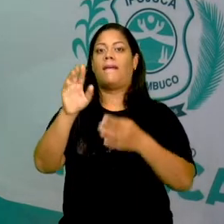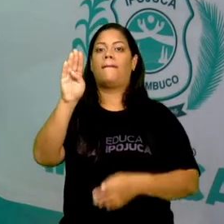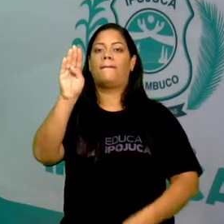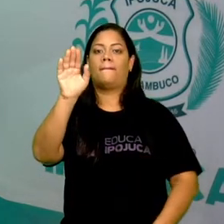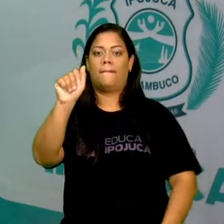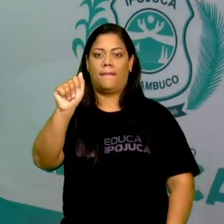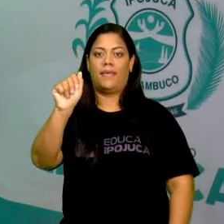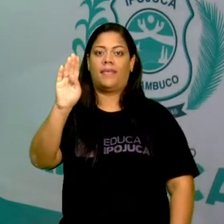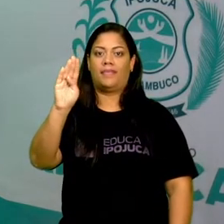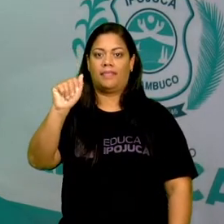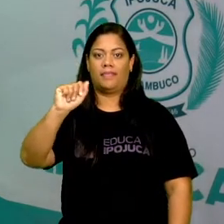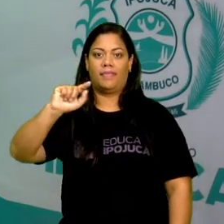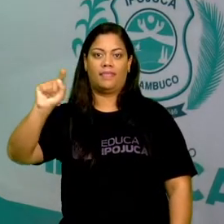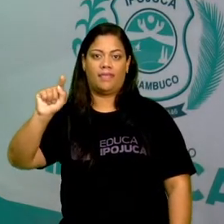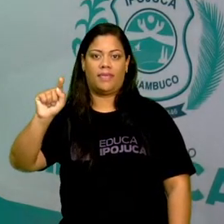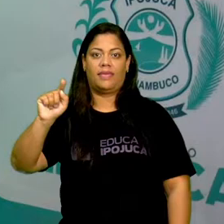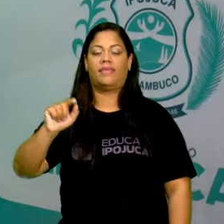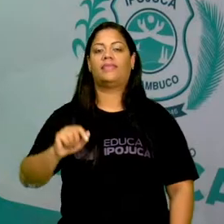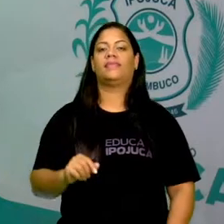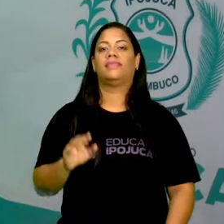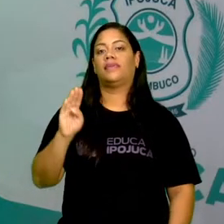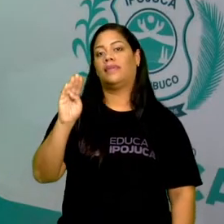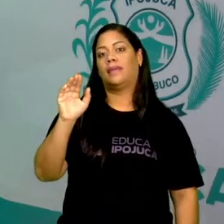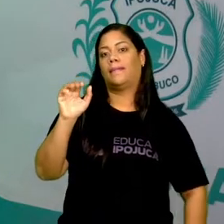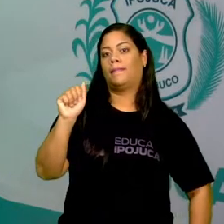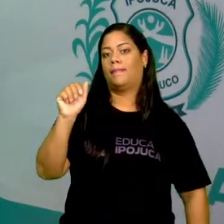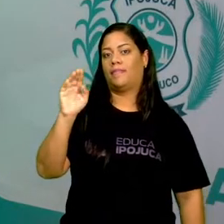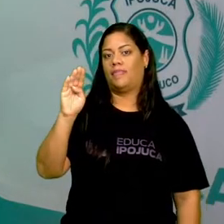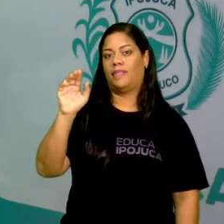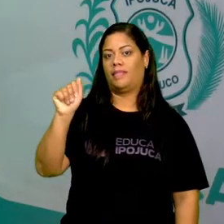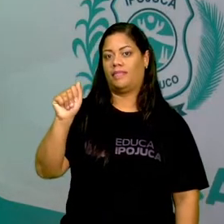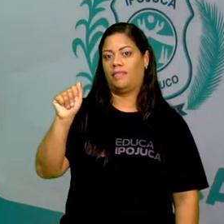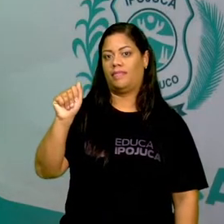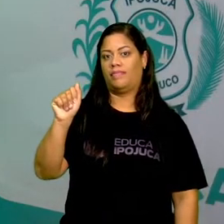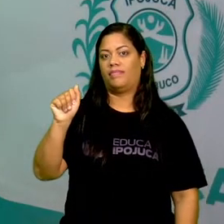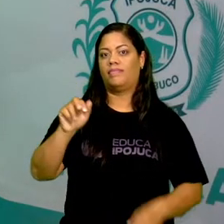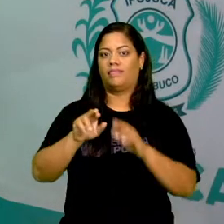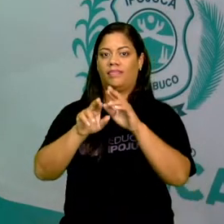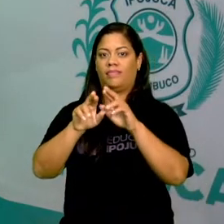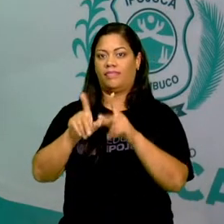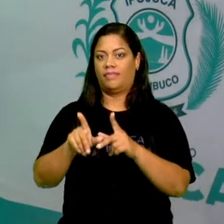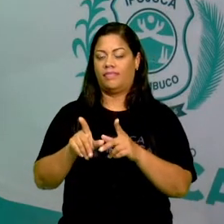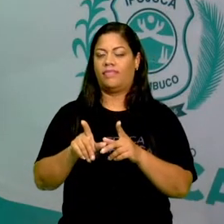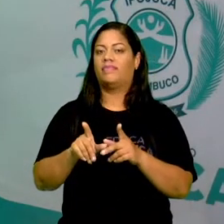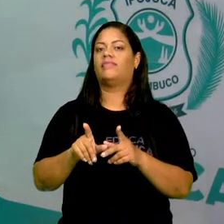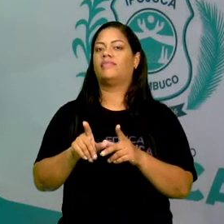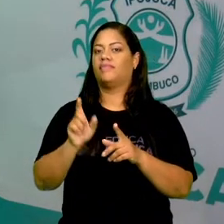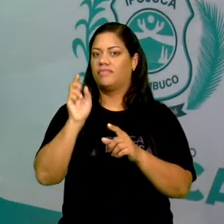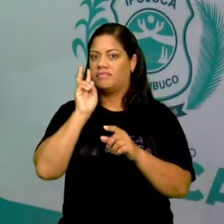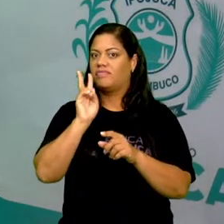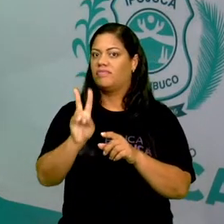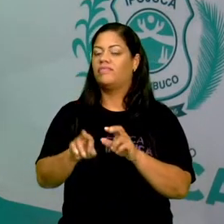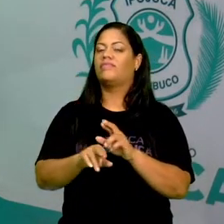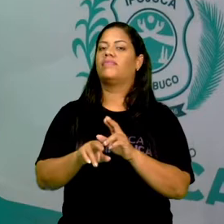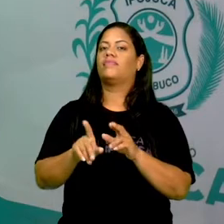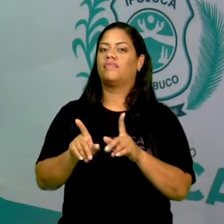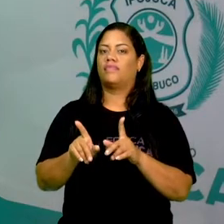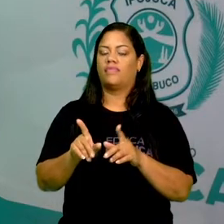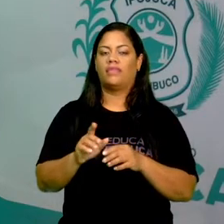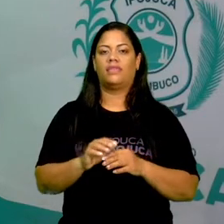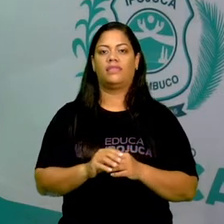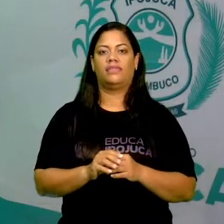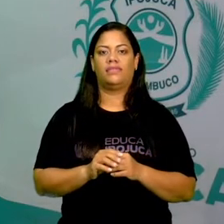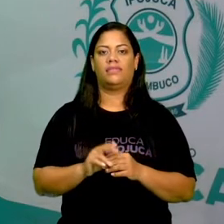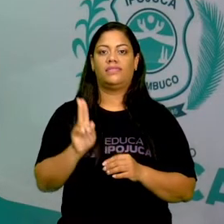babá. Babá e babá. Olha a diferença. Então, o